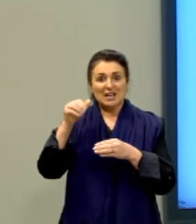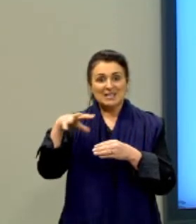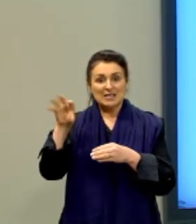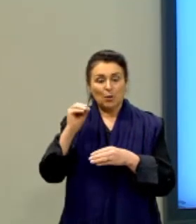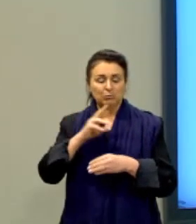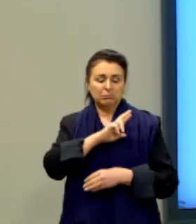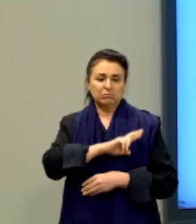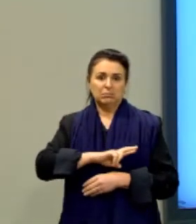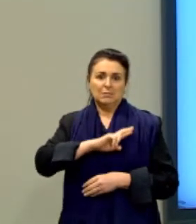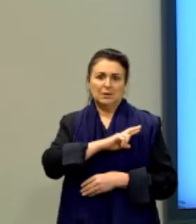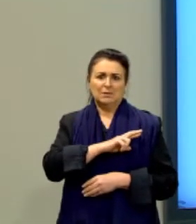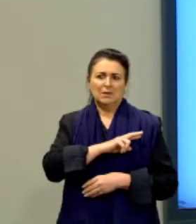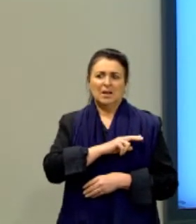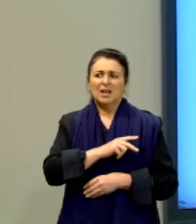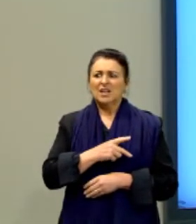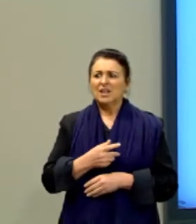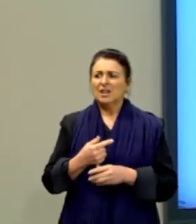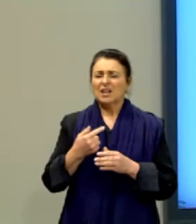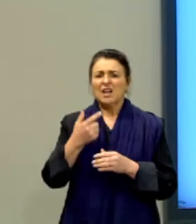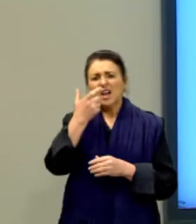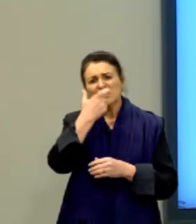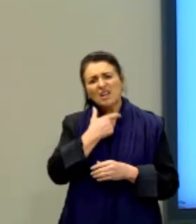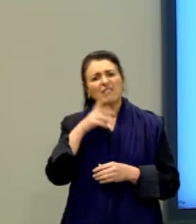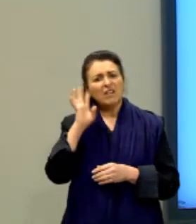da morte e de aspectos depressivos.